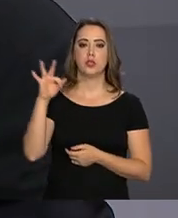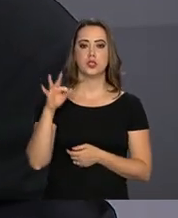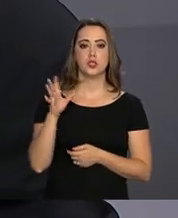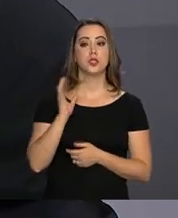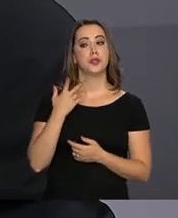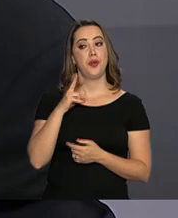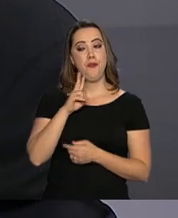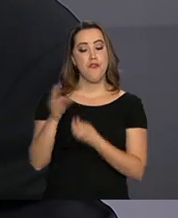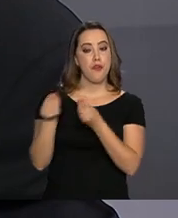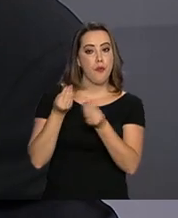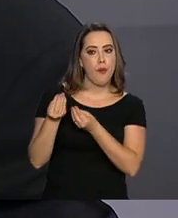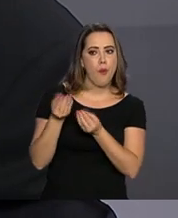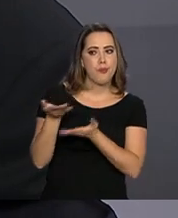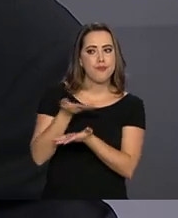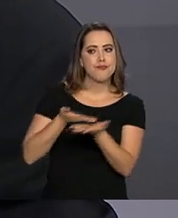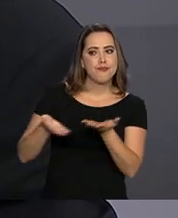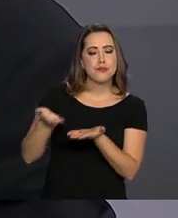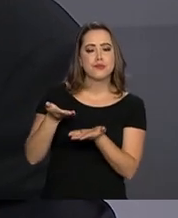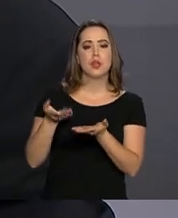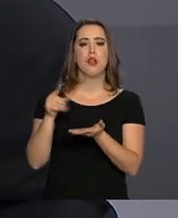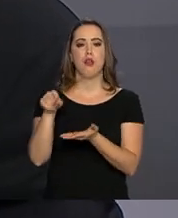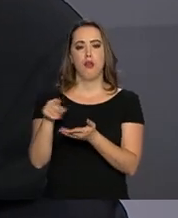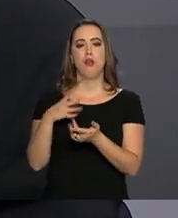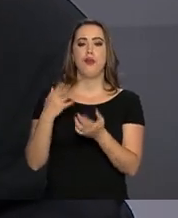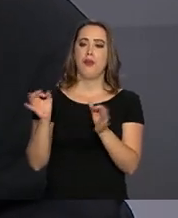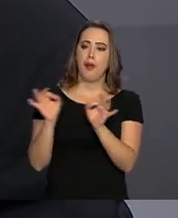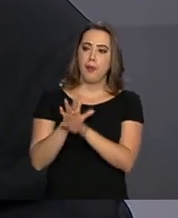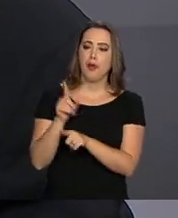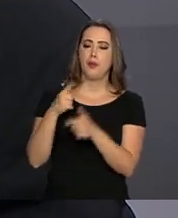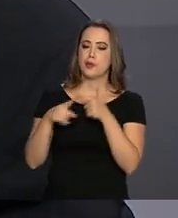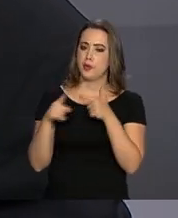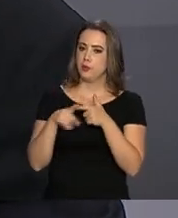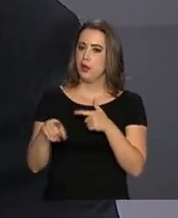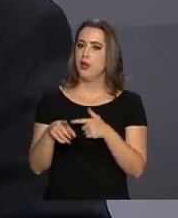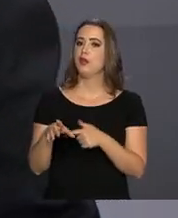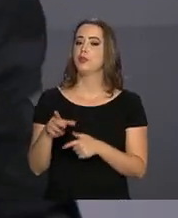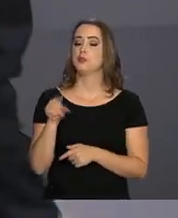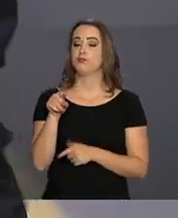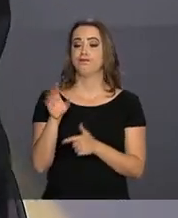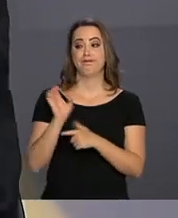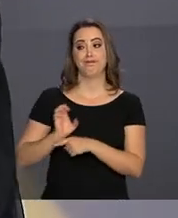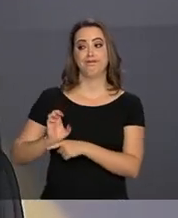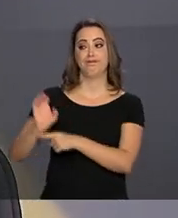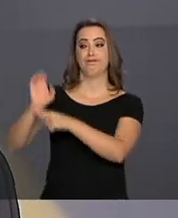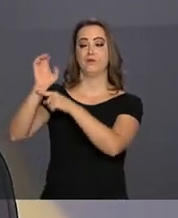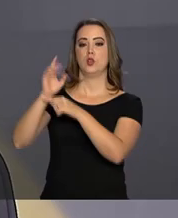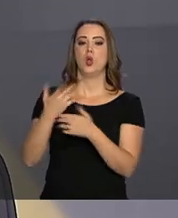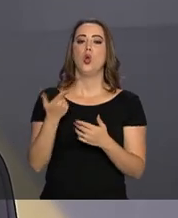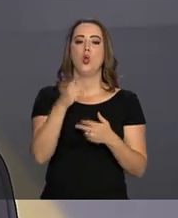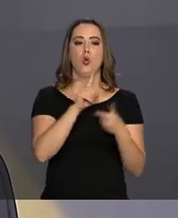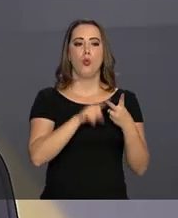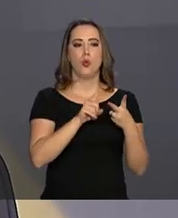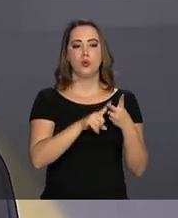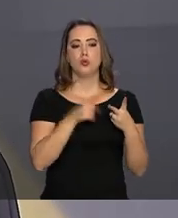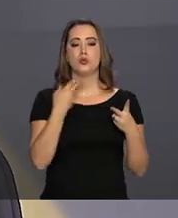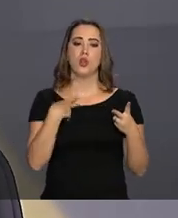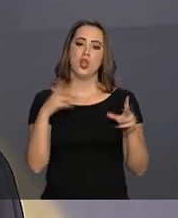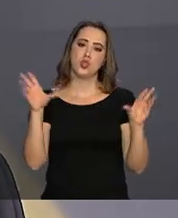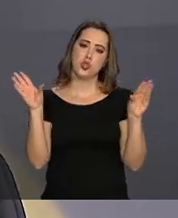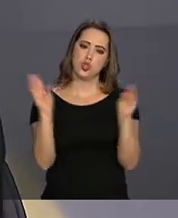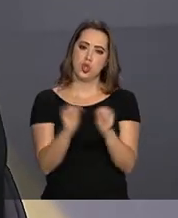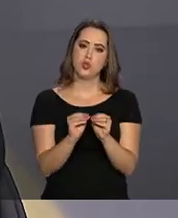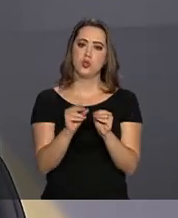atacar e tratar, enfrentar isso. A outra questão é a questão que a gente dá o apelido geral de Previdência.